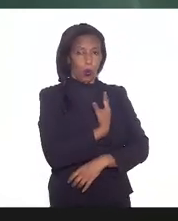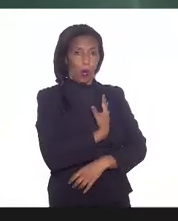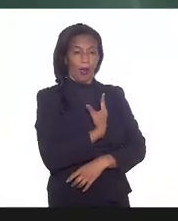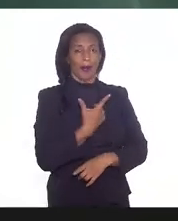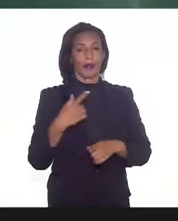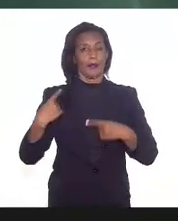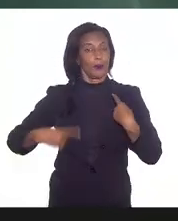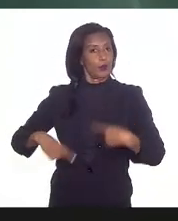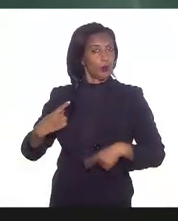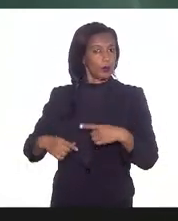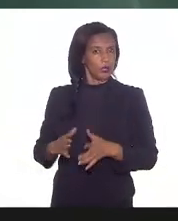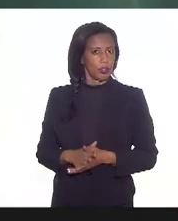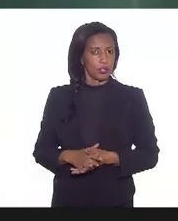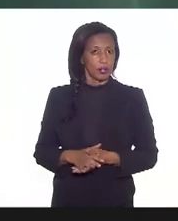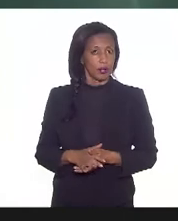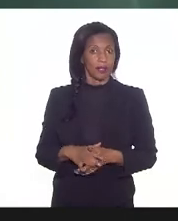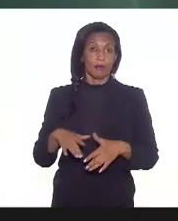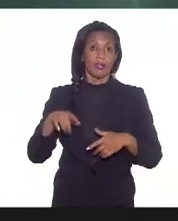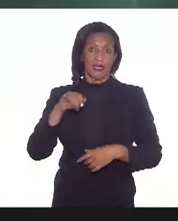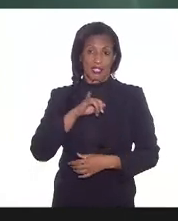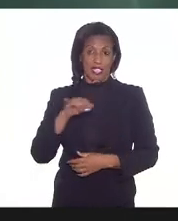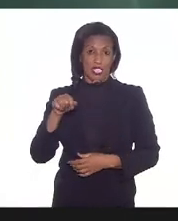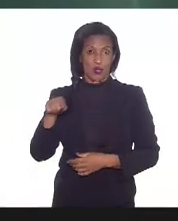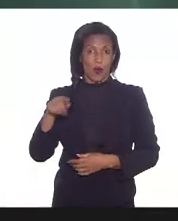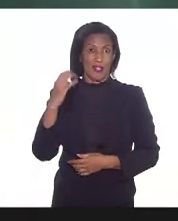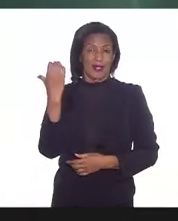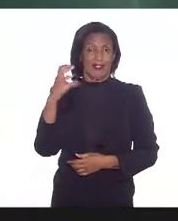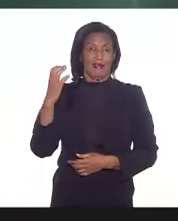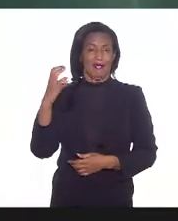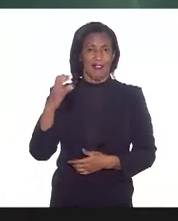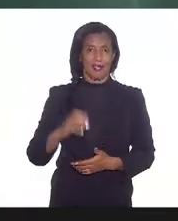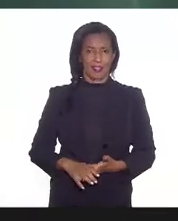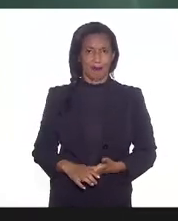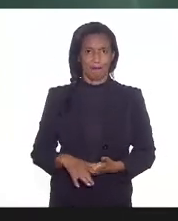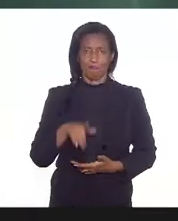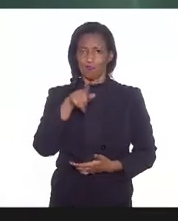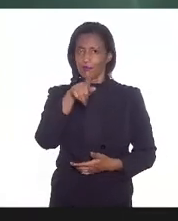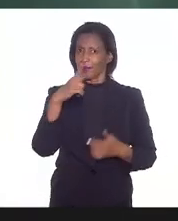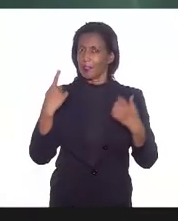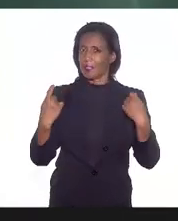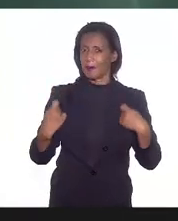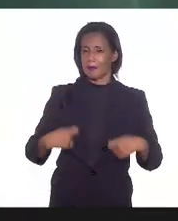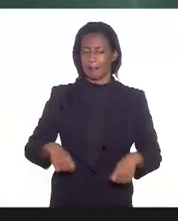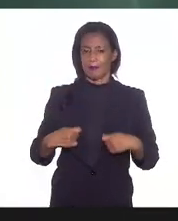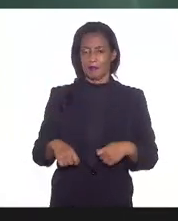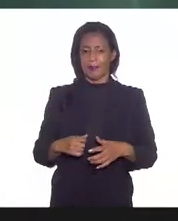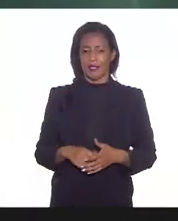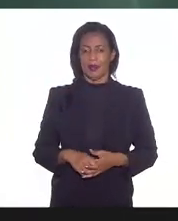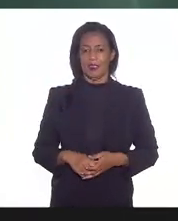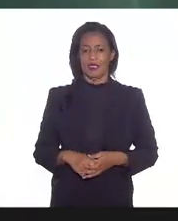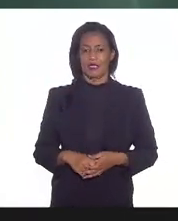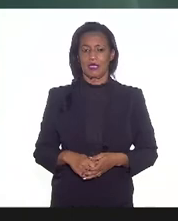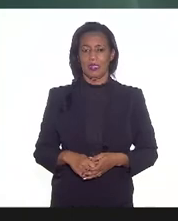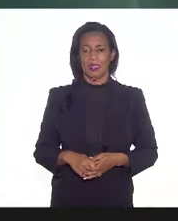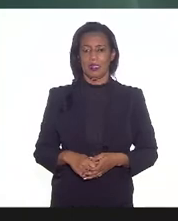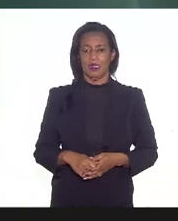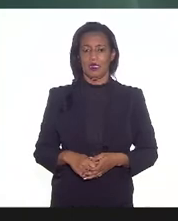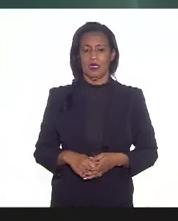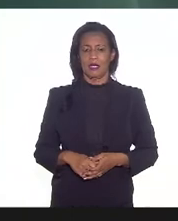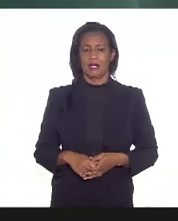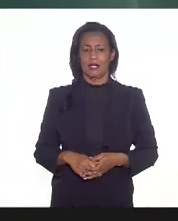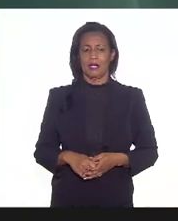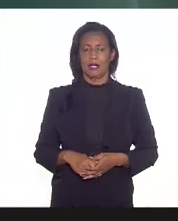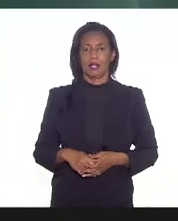e isso é ciência isso é ciência você precisa do que a gente chama do